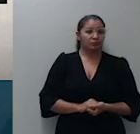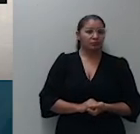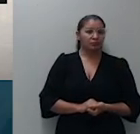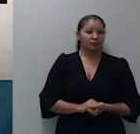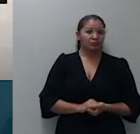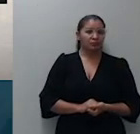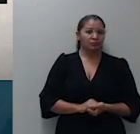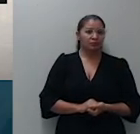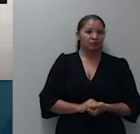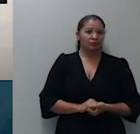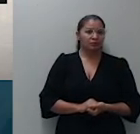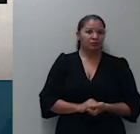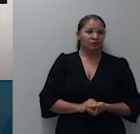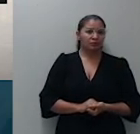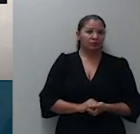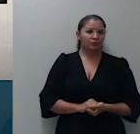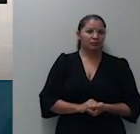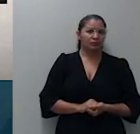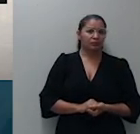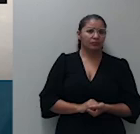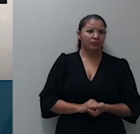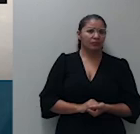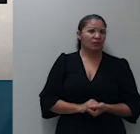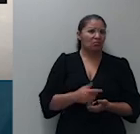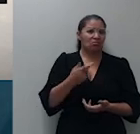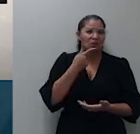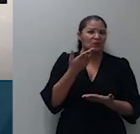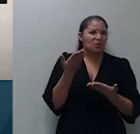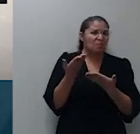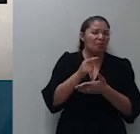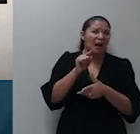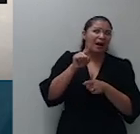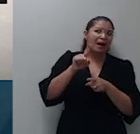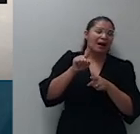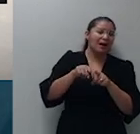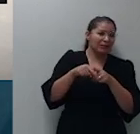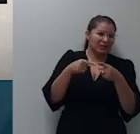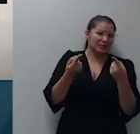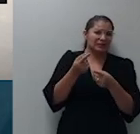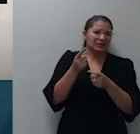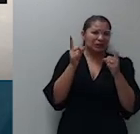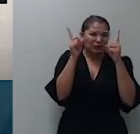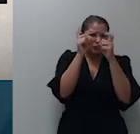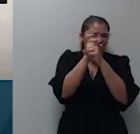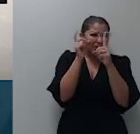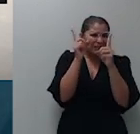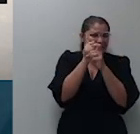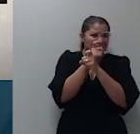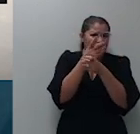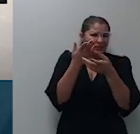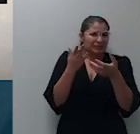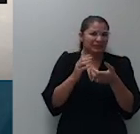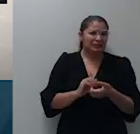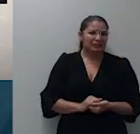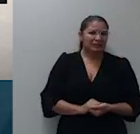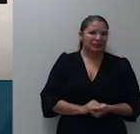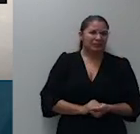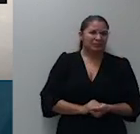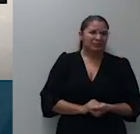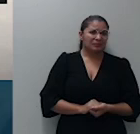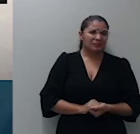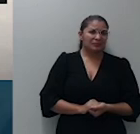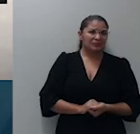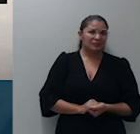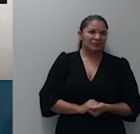não digo impossível mas dificilmente eu mudaria o meu entendimento o entendimento que está